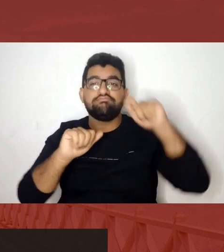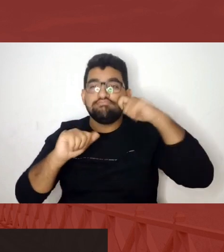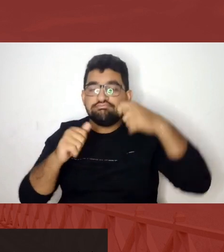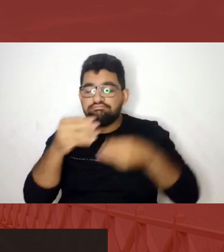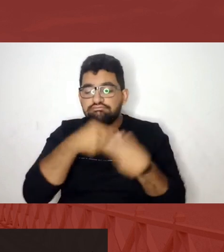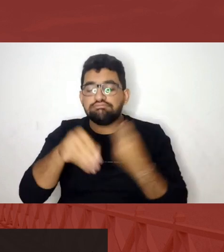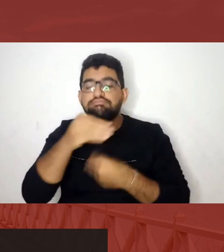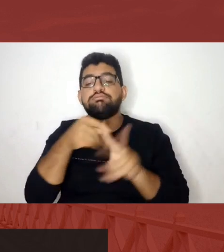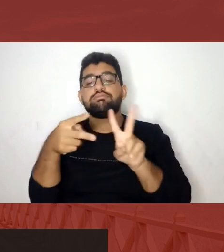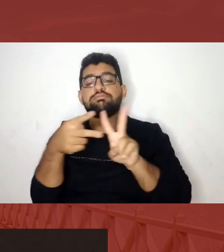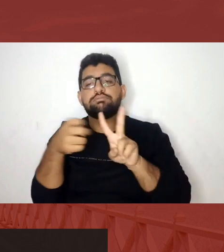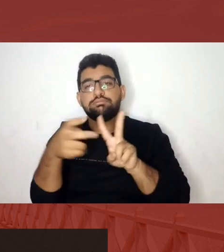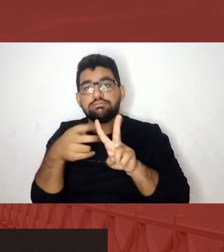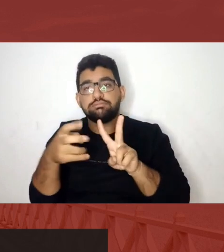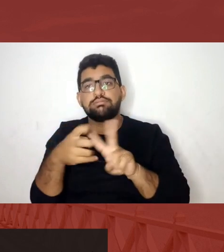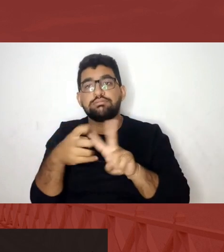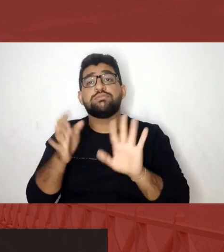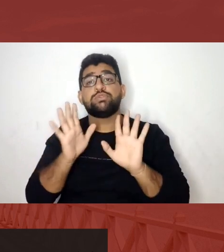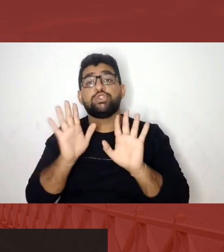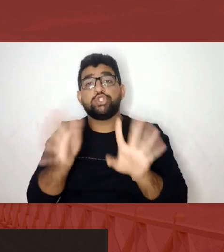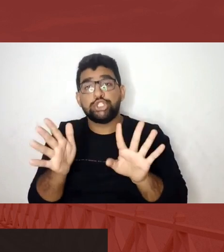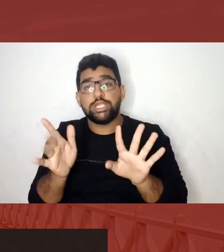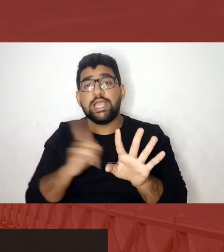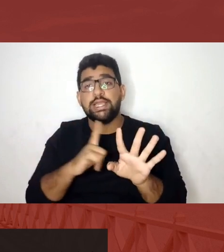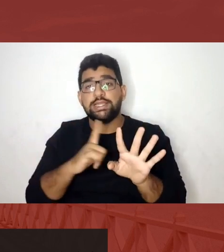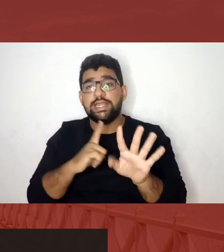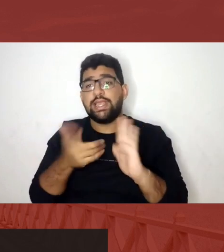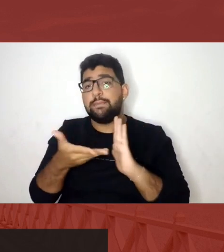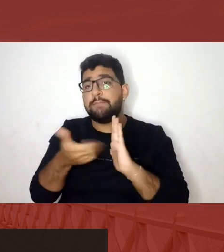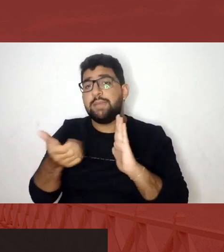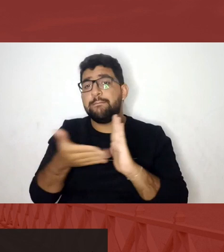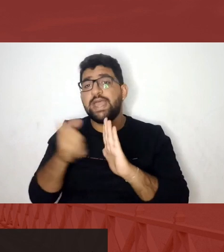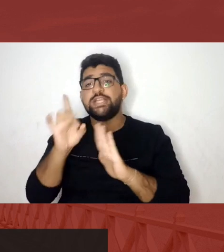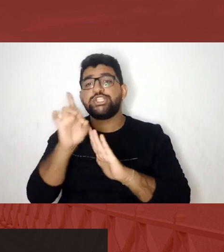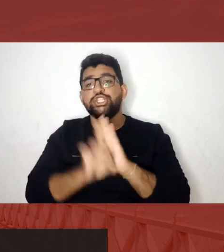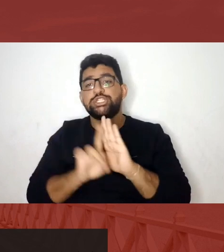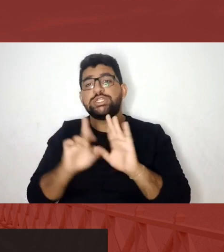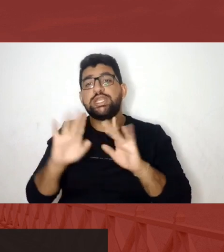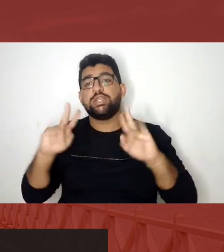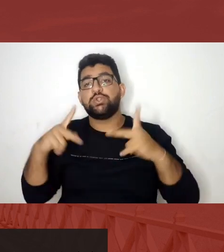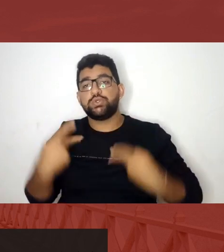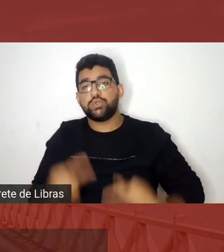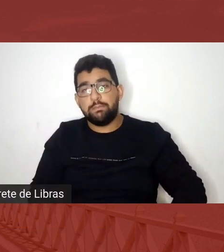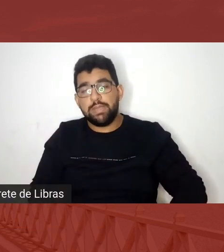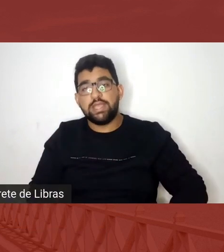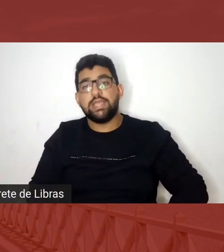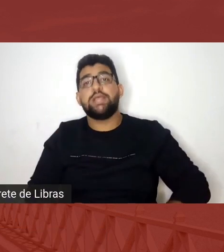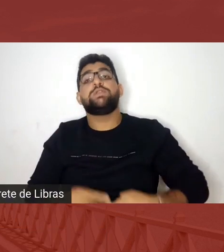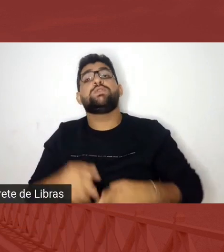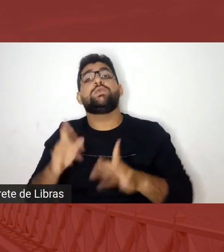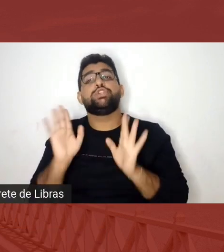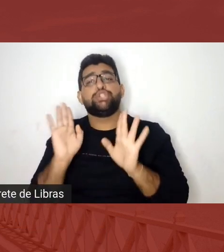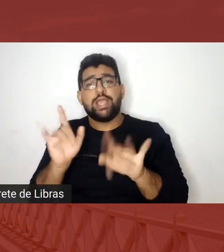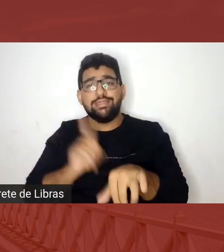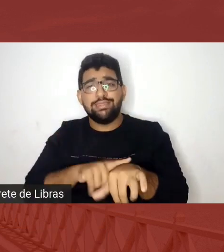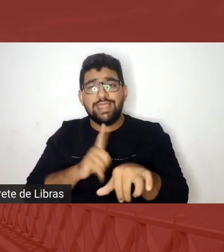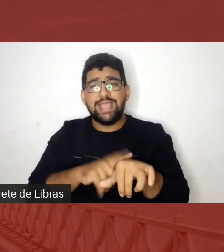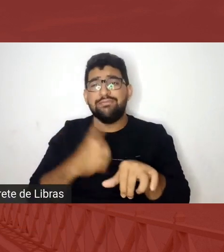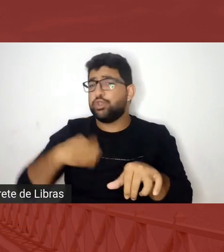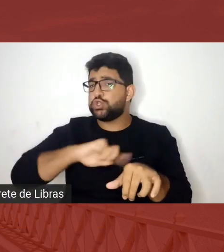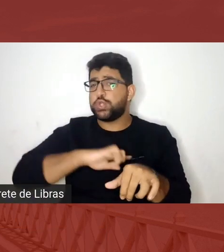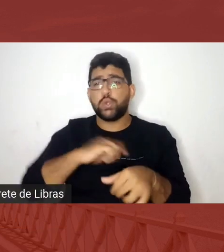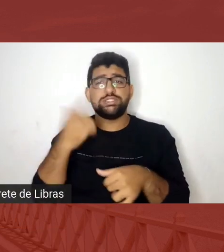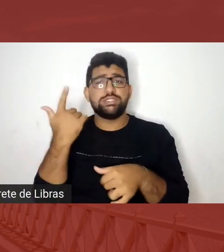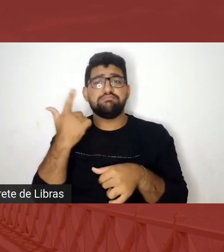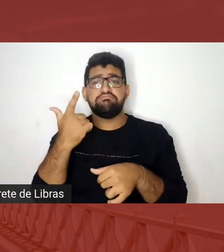fomos alijadas, alijadas de direitos humanos. Houve um tempo em que fomos consideradas pessoas sem alma, inclusive.